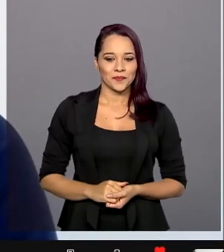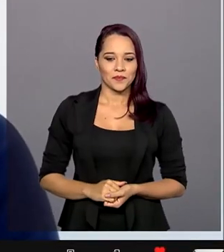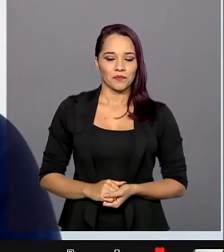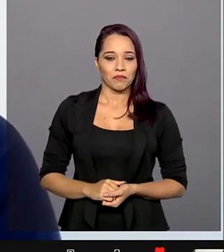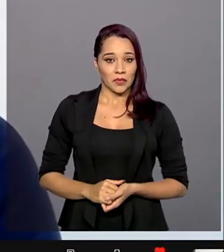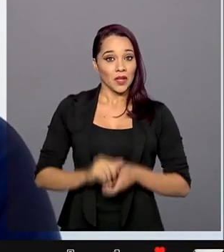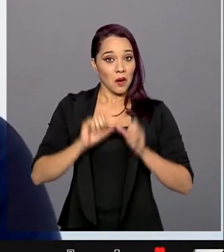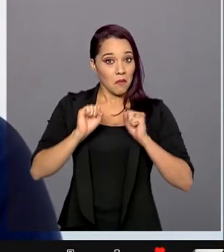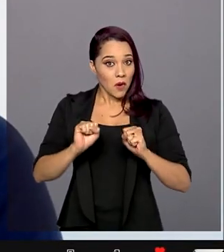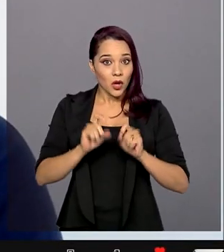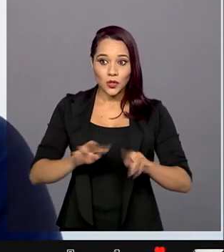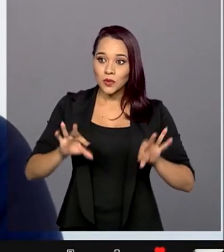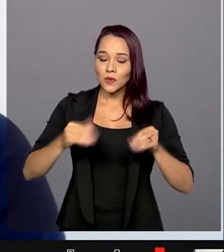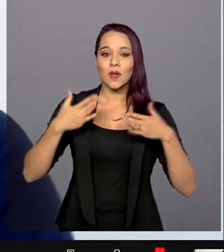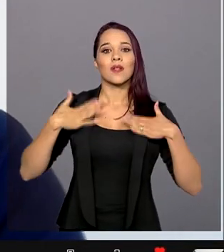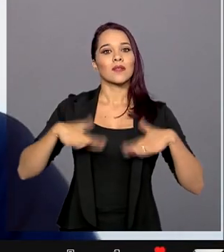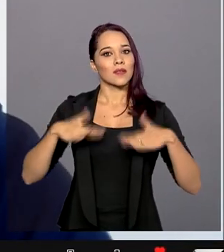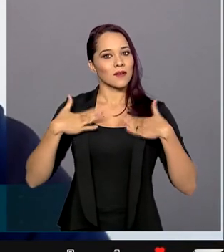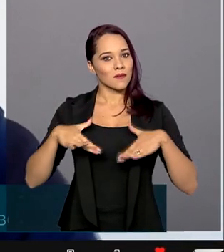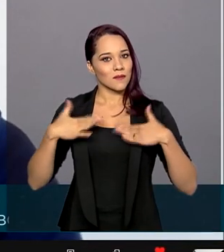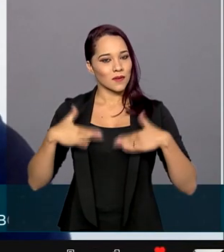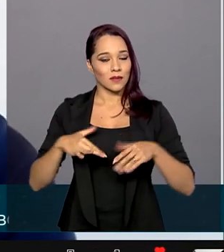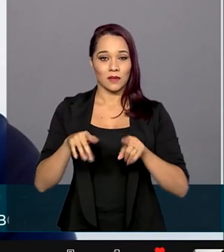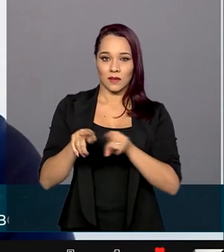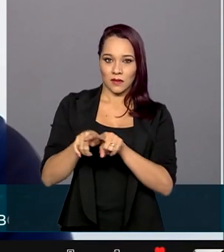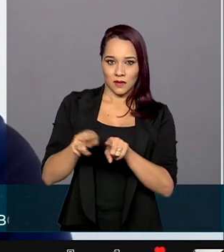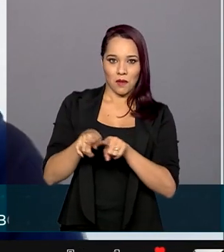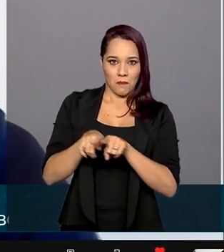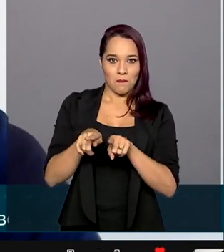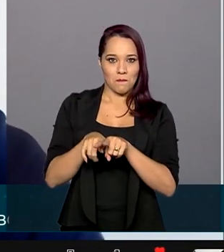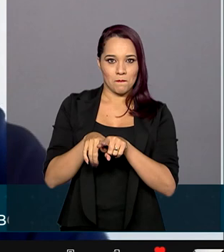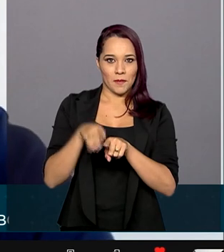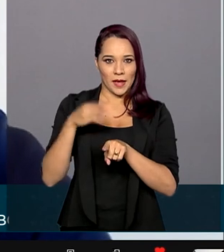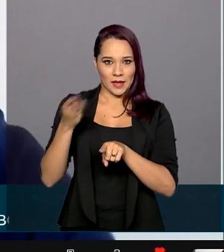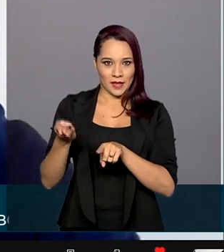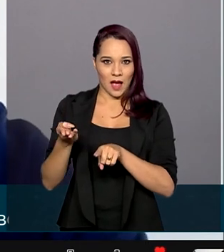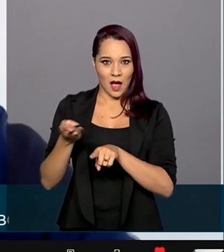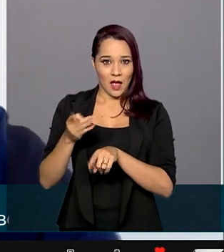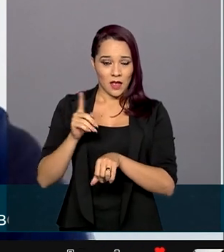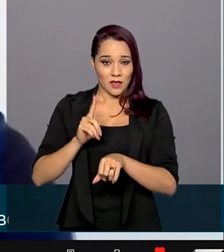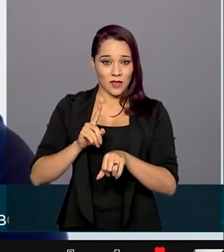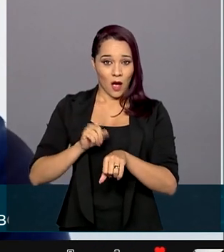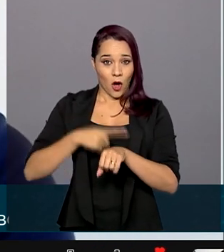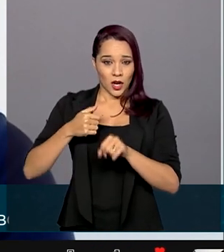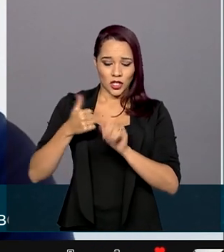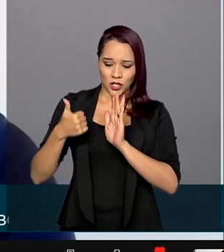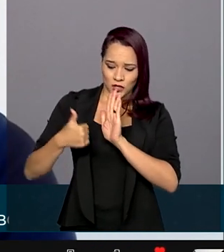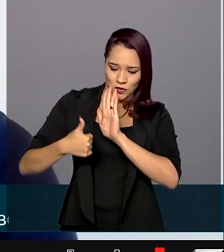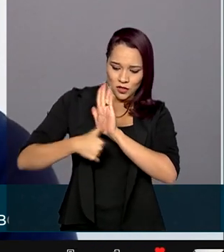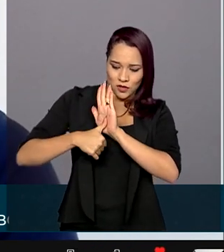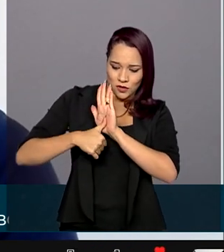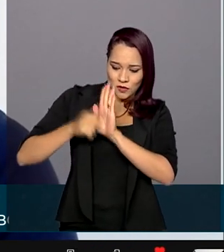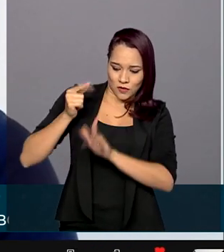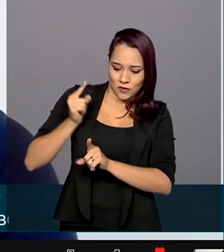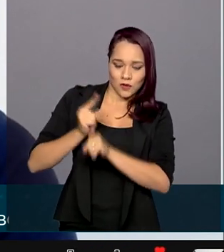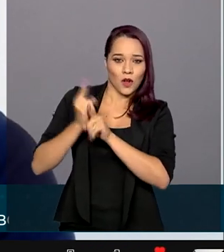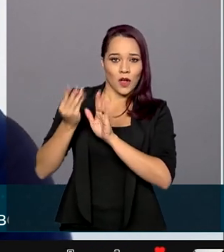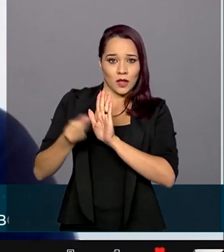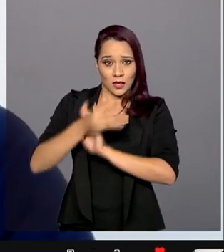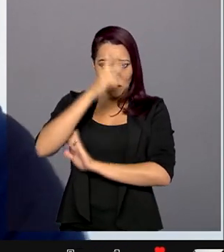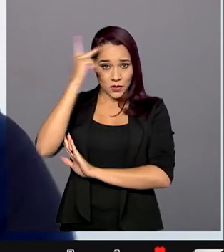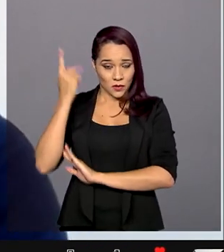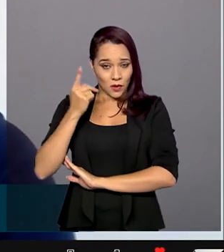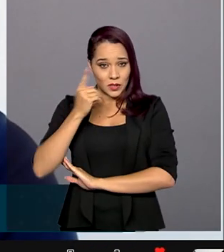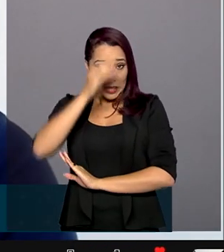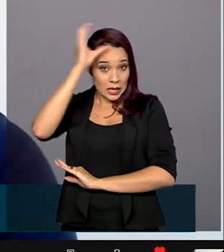Podem ficar absolutamente tranquilos. E também ali na realização, na identificação dos pagadores,